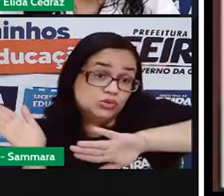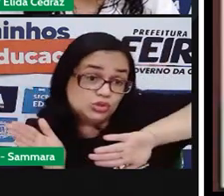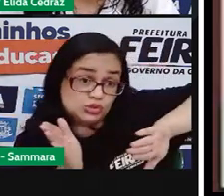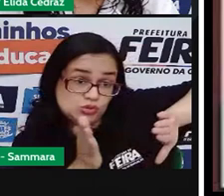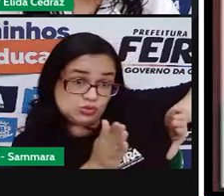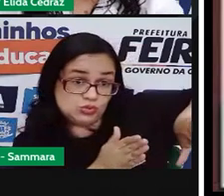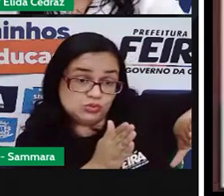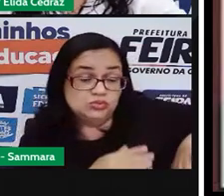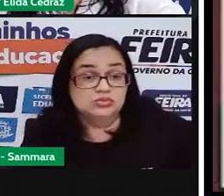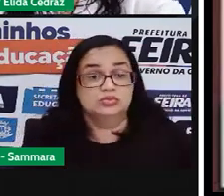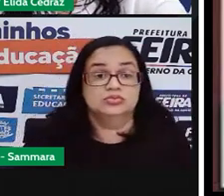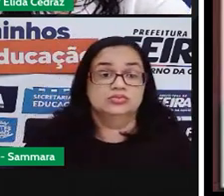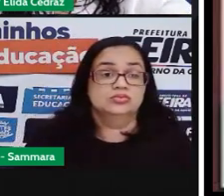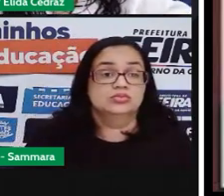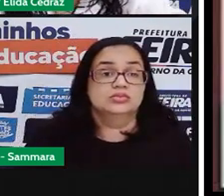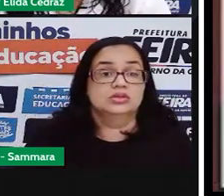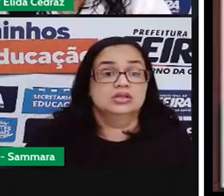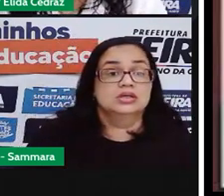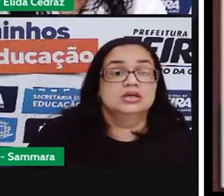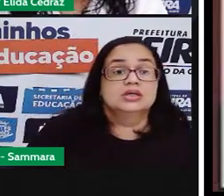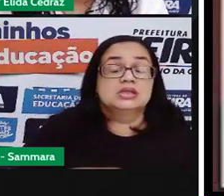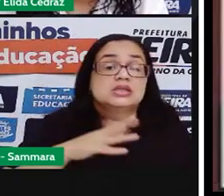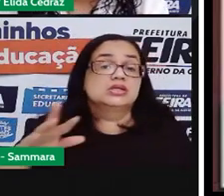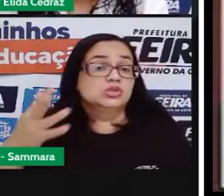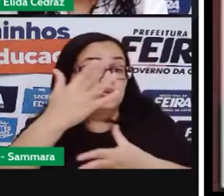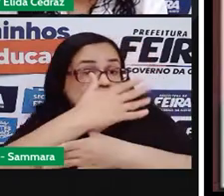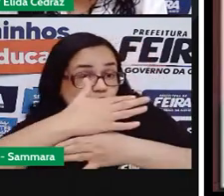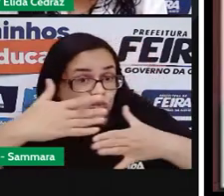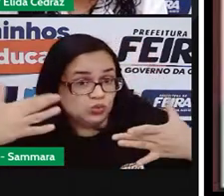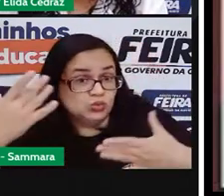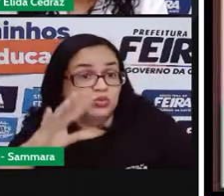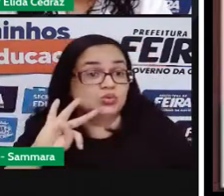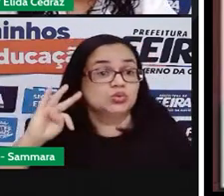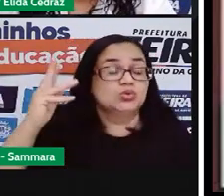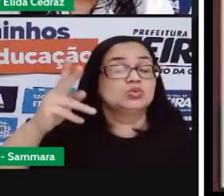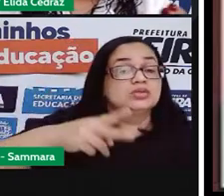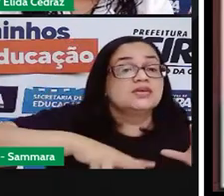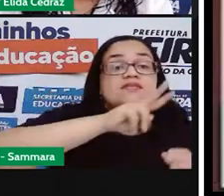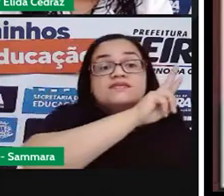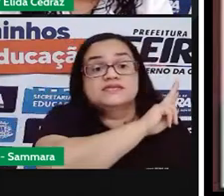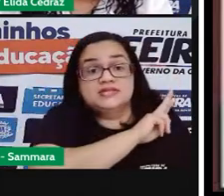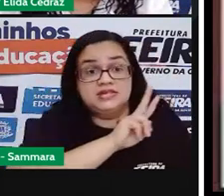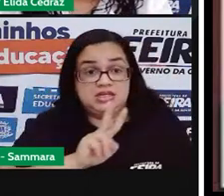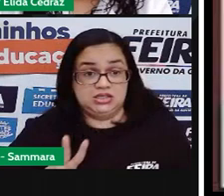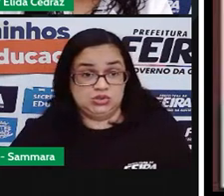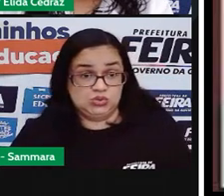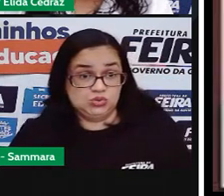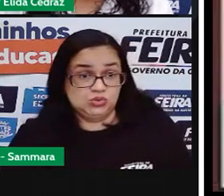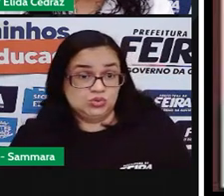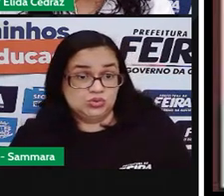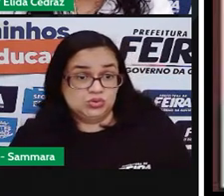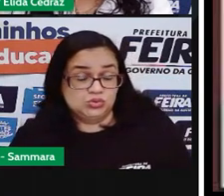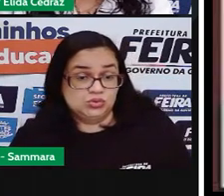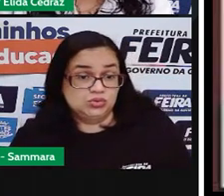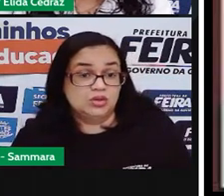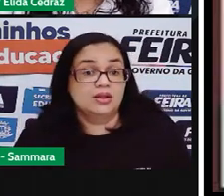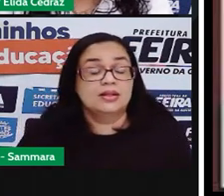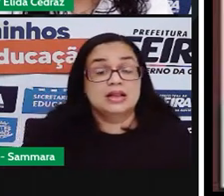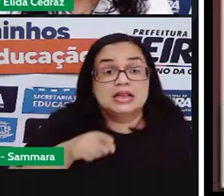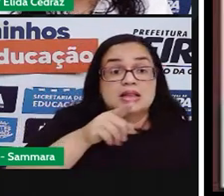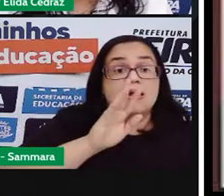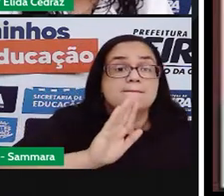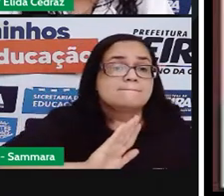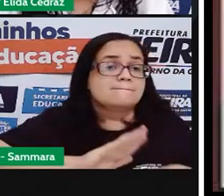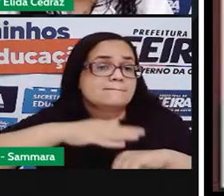de gerir o município dos vereadores e passou para um intendente que